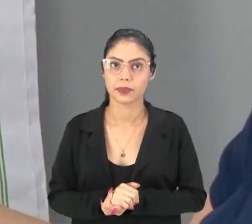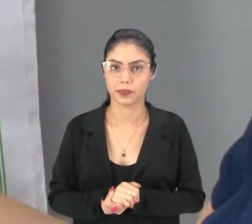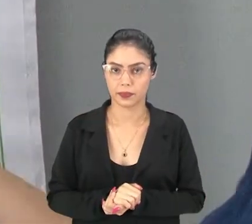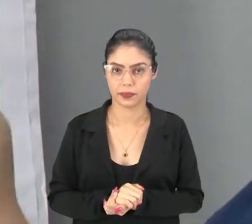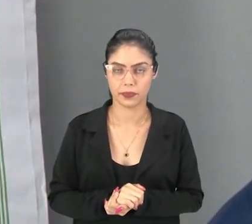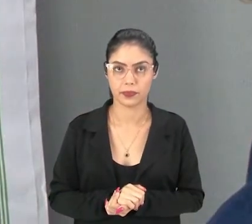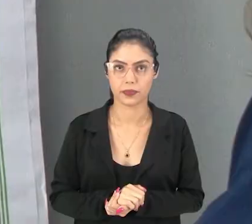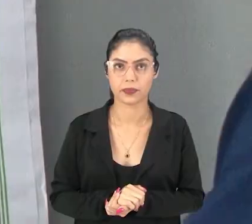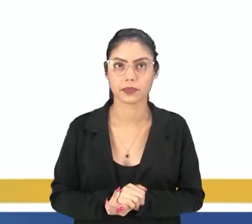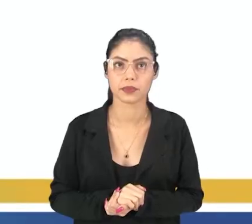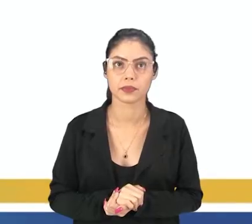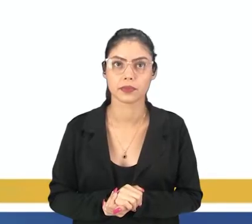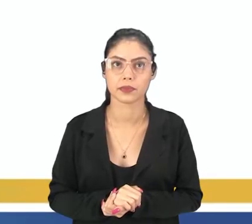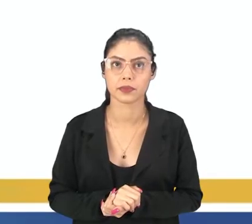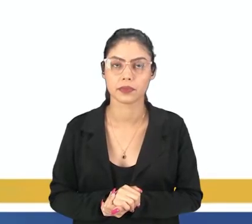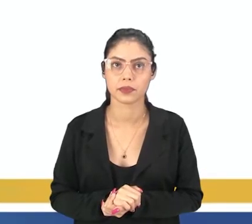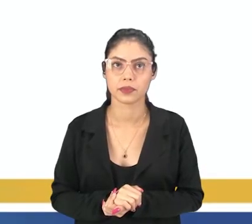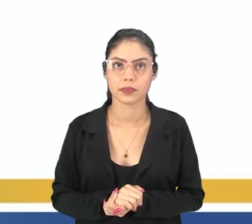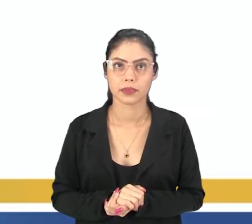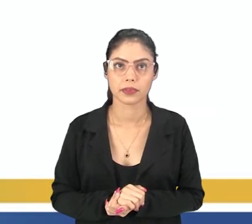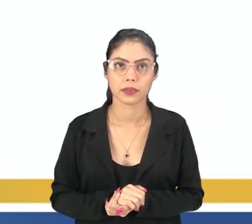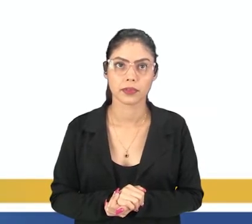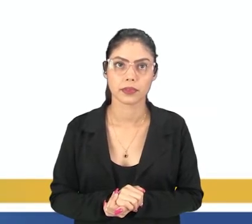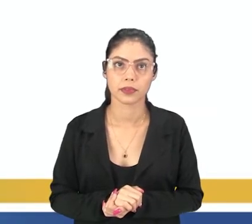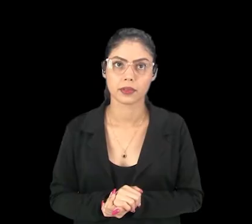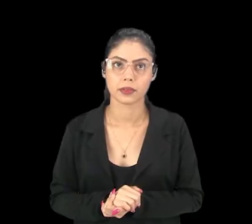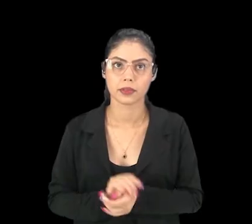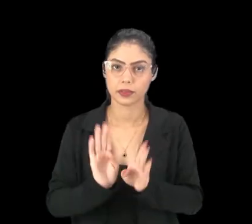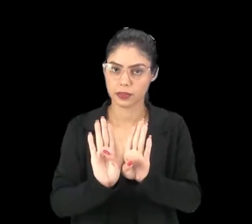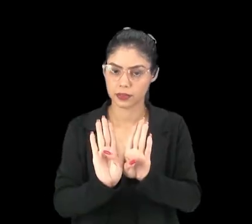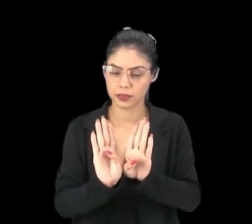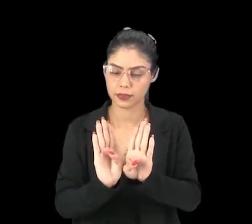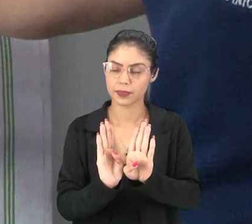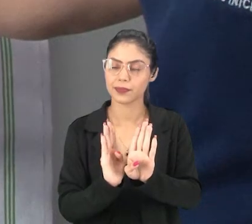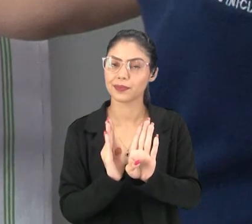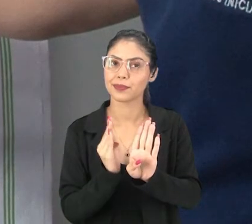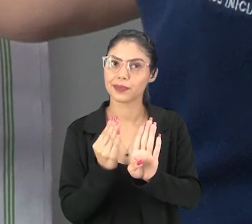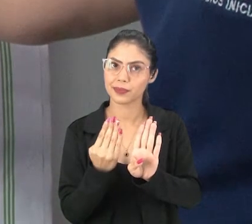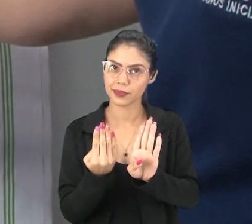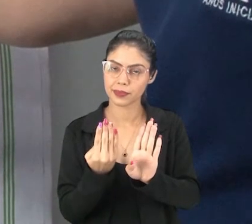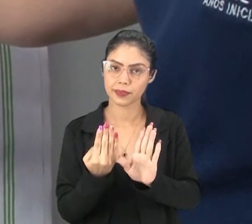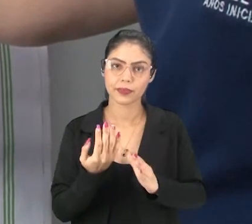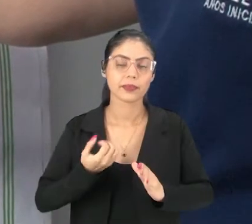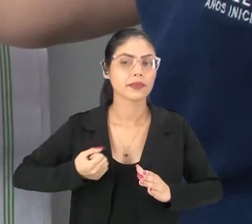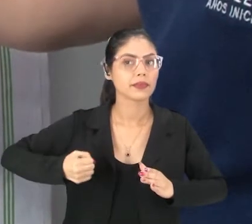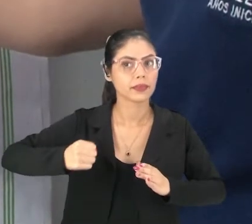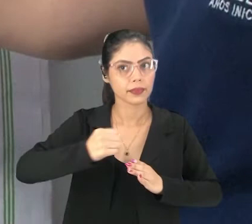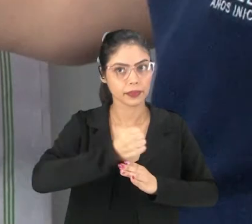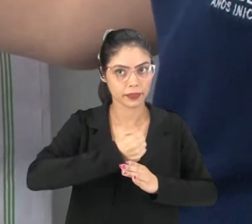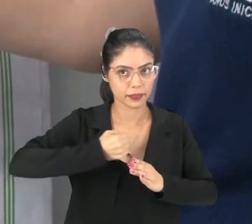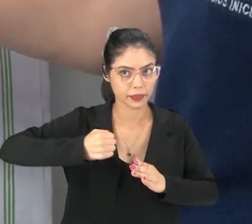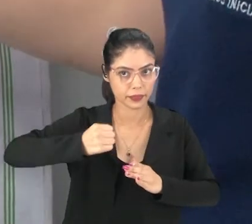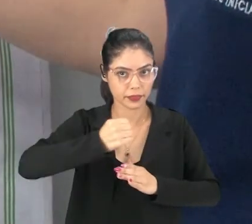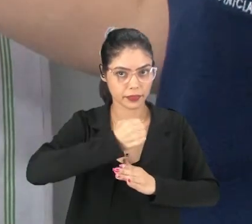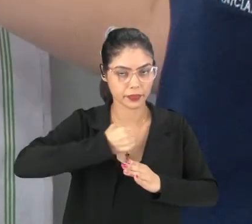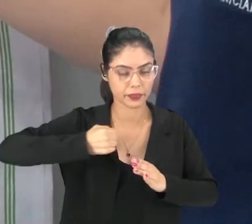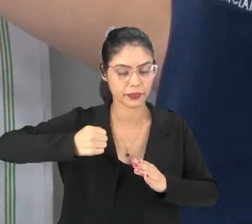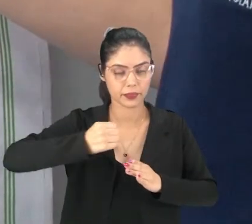Namorado, né? Aí, olha só Eu abro bem pra zeteira, né? Pra zenteira